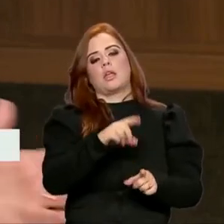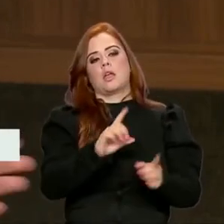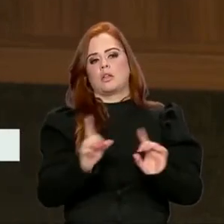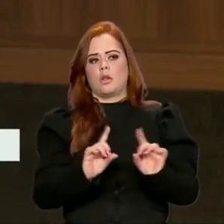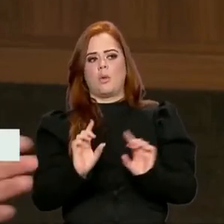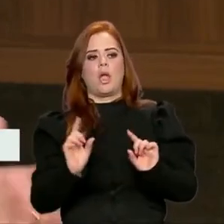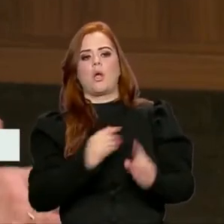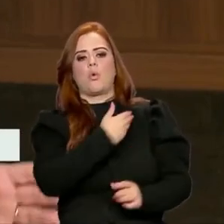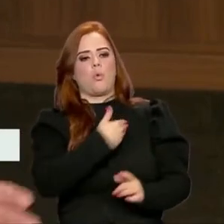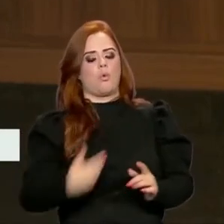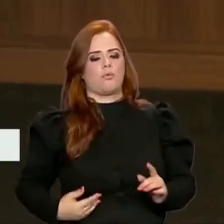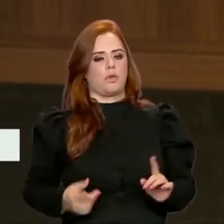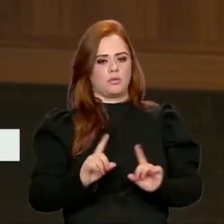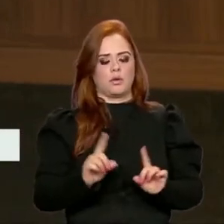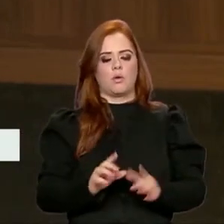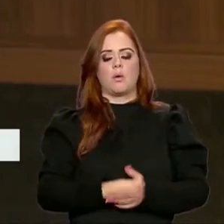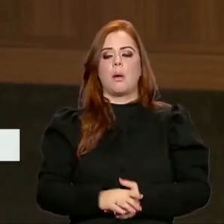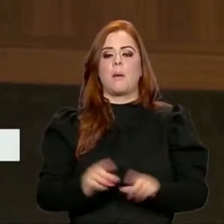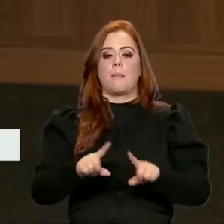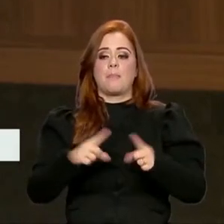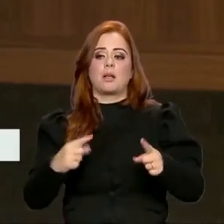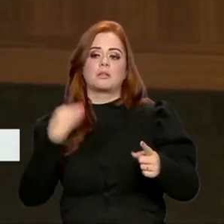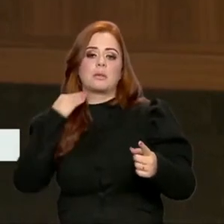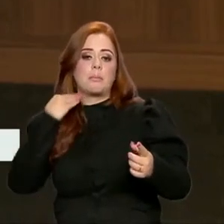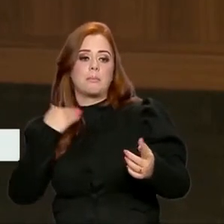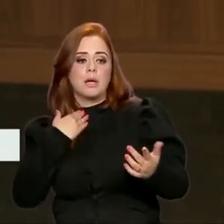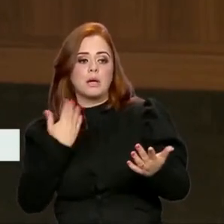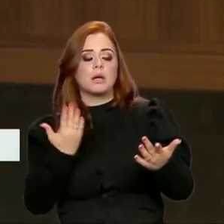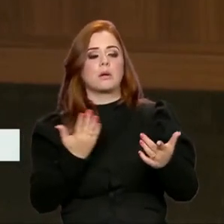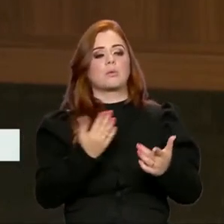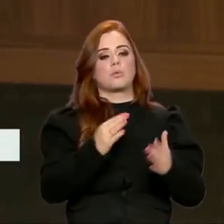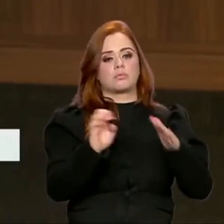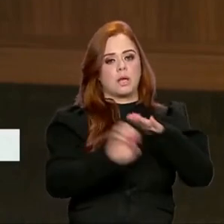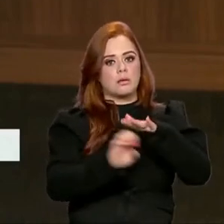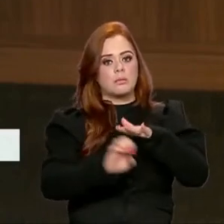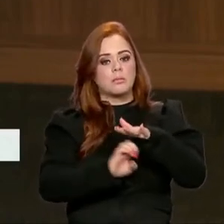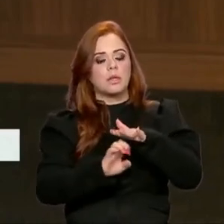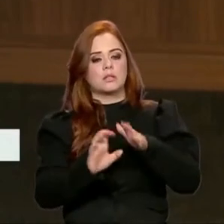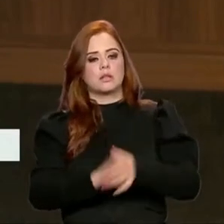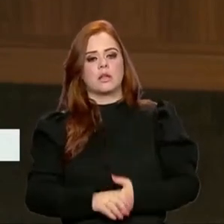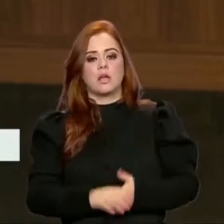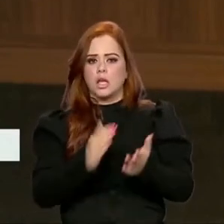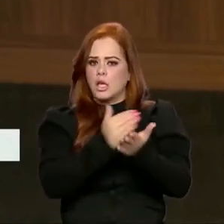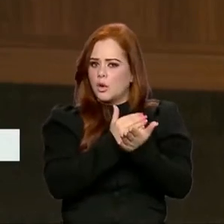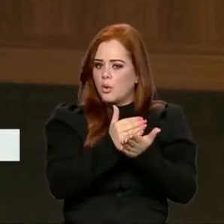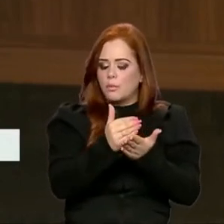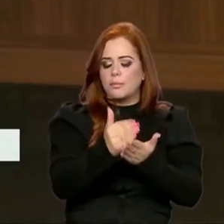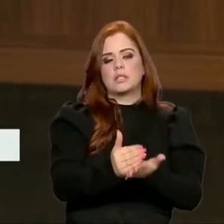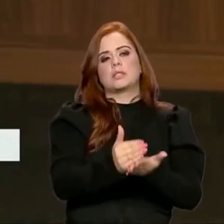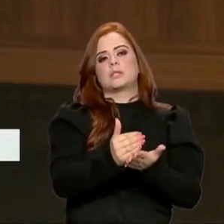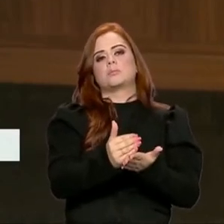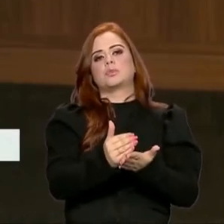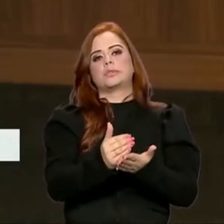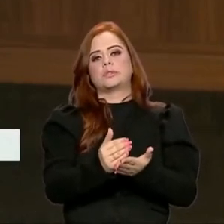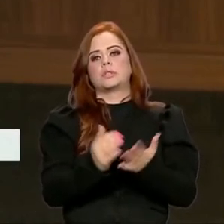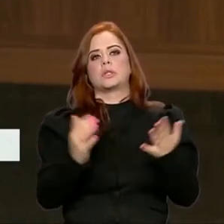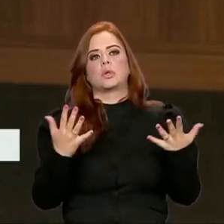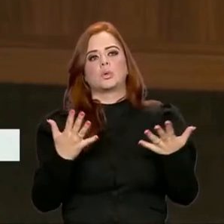fornecedores, entre bancos e clientes, e nós começamos com muito êxito, desnegativando